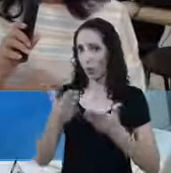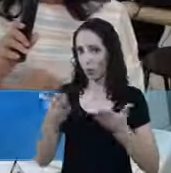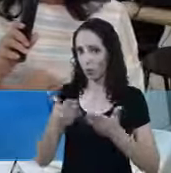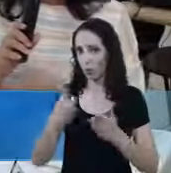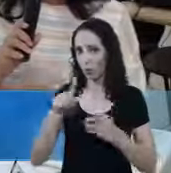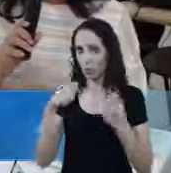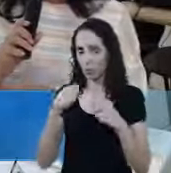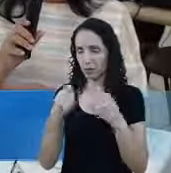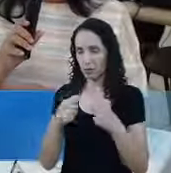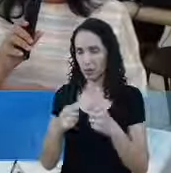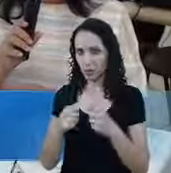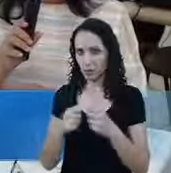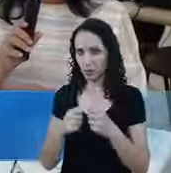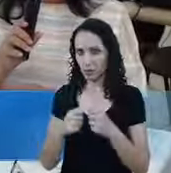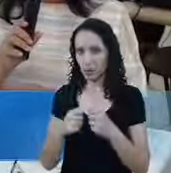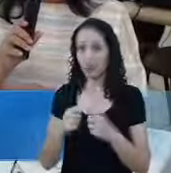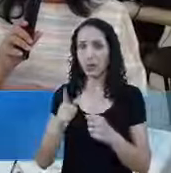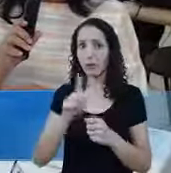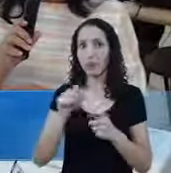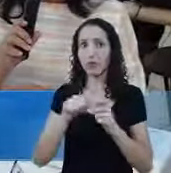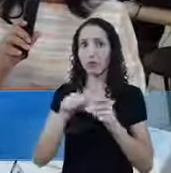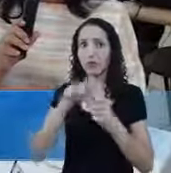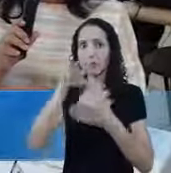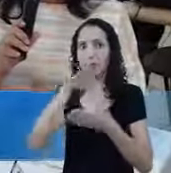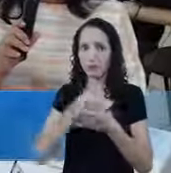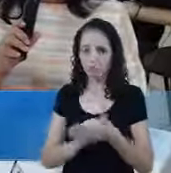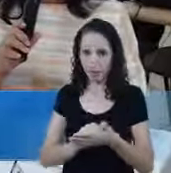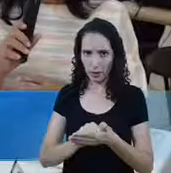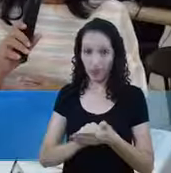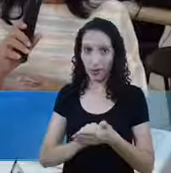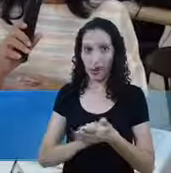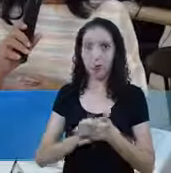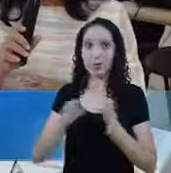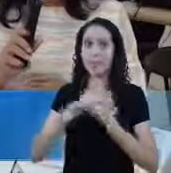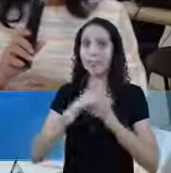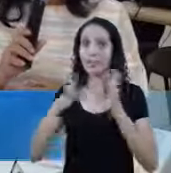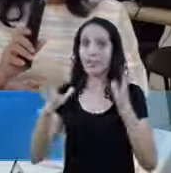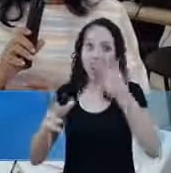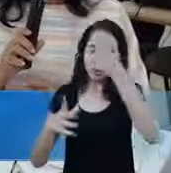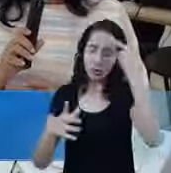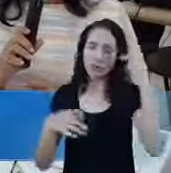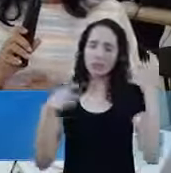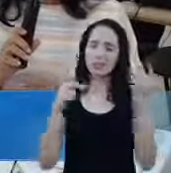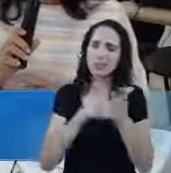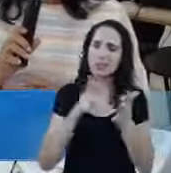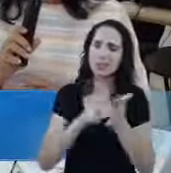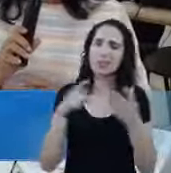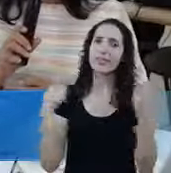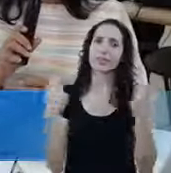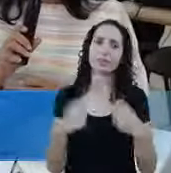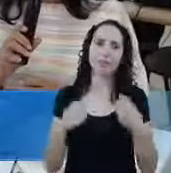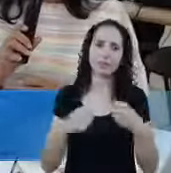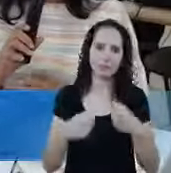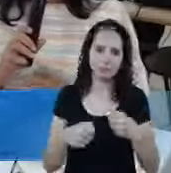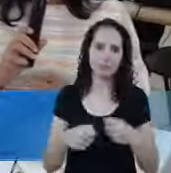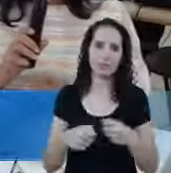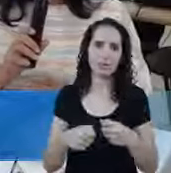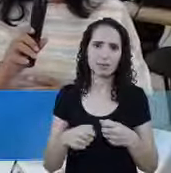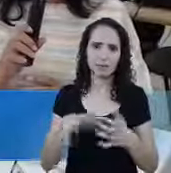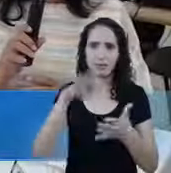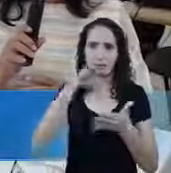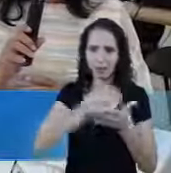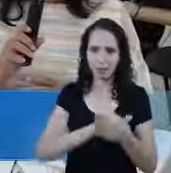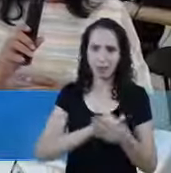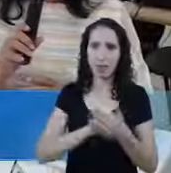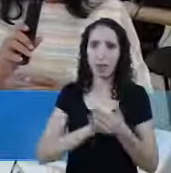Não faça A sua inscrição hoje Deixa aquele Que realmente Está necessitado Fazer a sua inscrição Para não